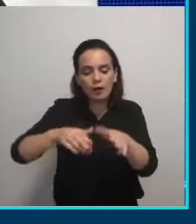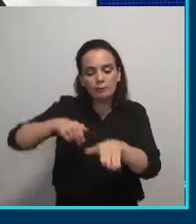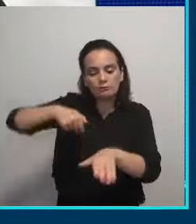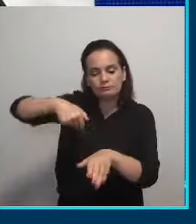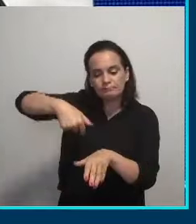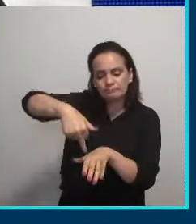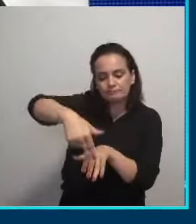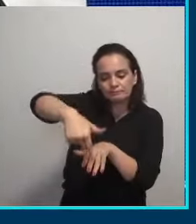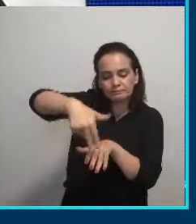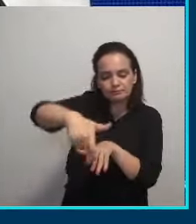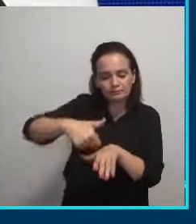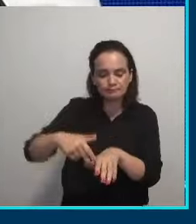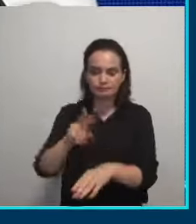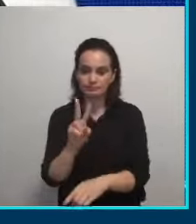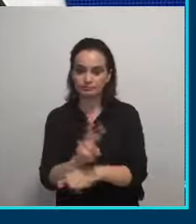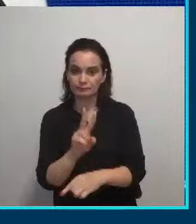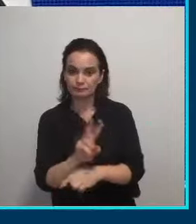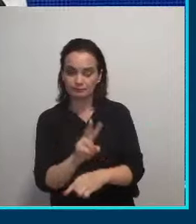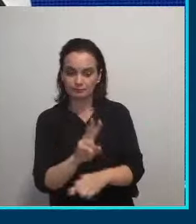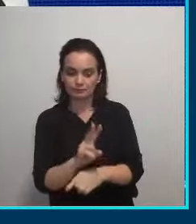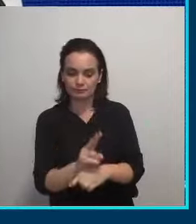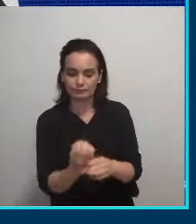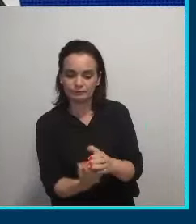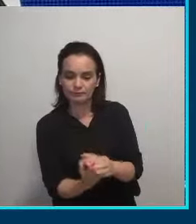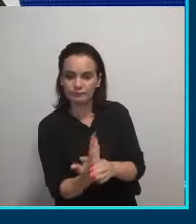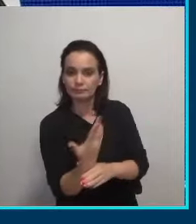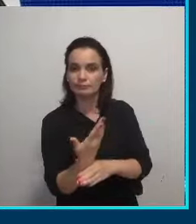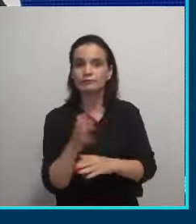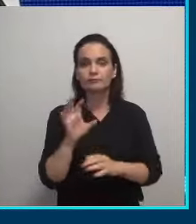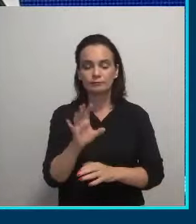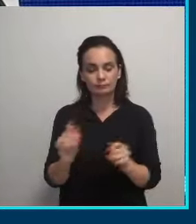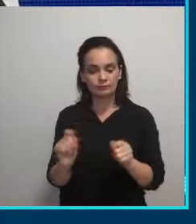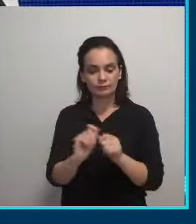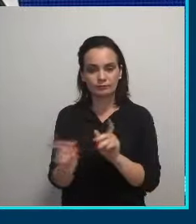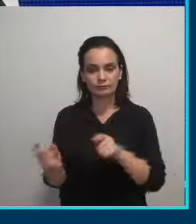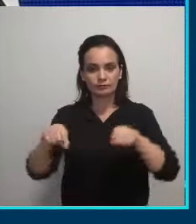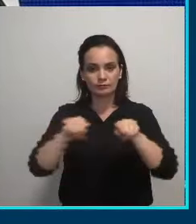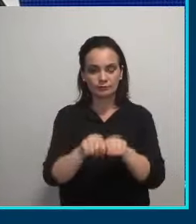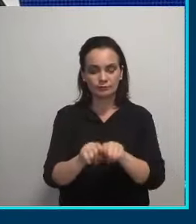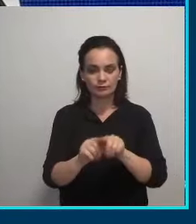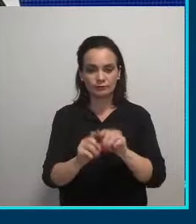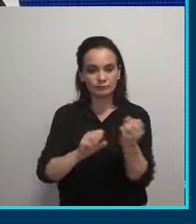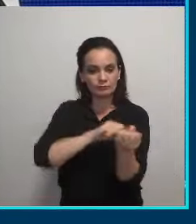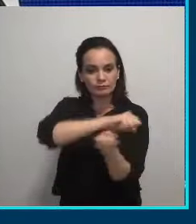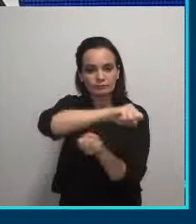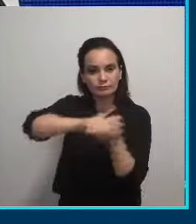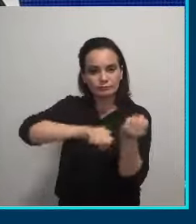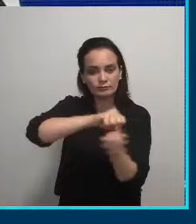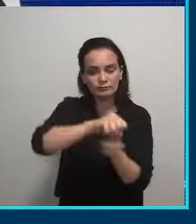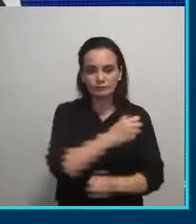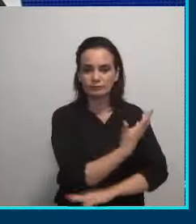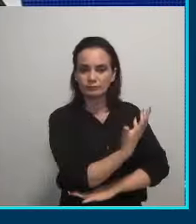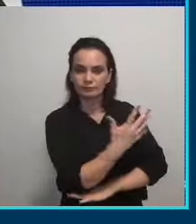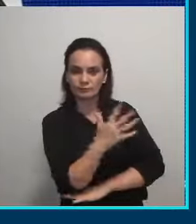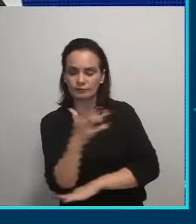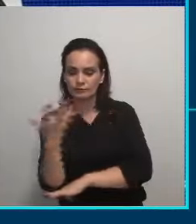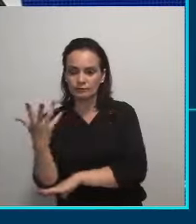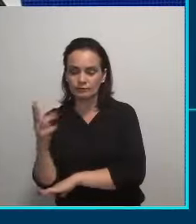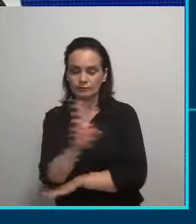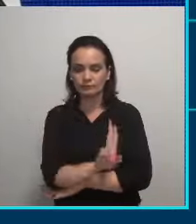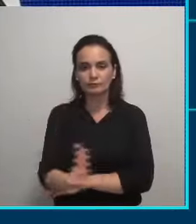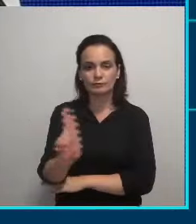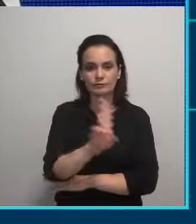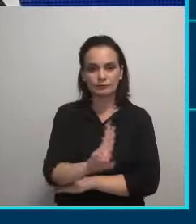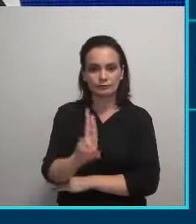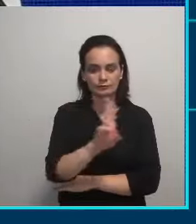proteção das nascentes, e aí sim nós vamos fazer a integração de forma sustentável do meio ambiente com o uso